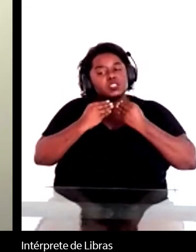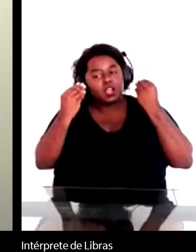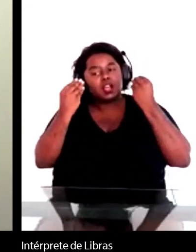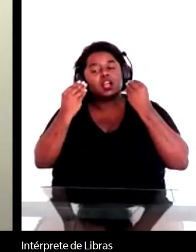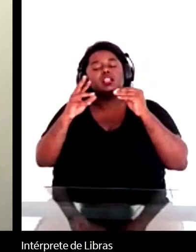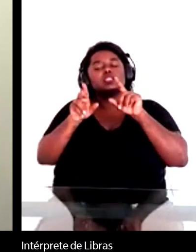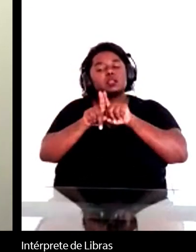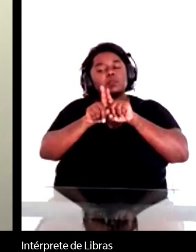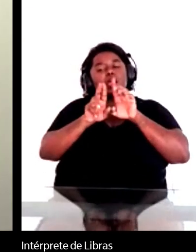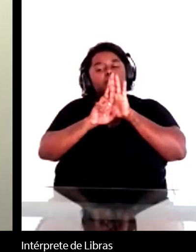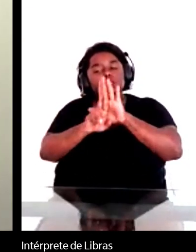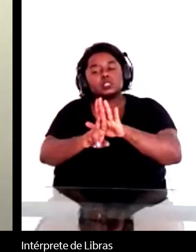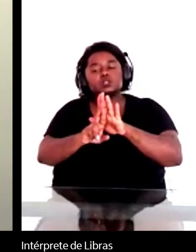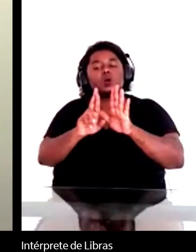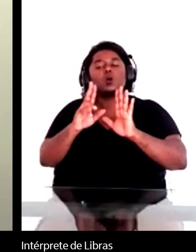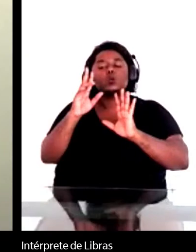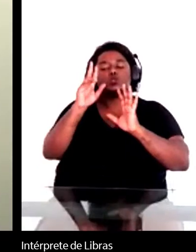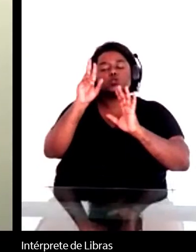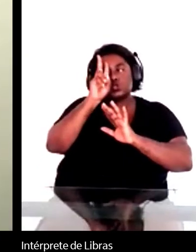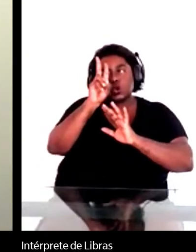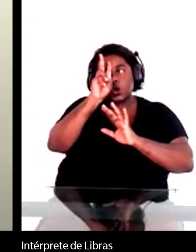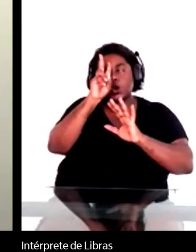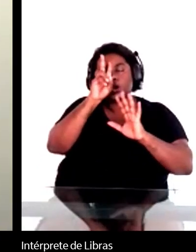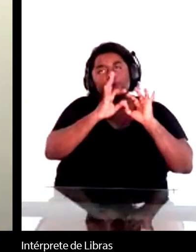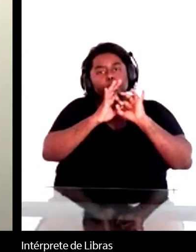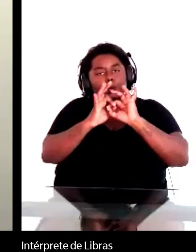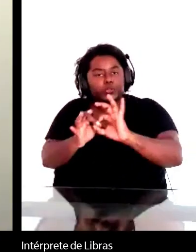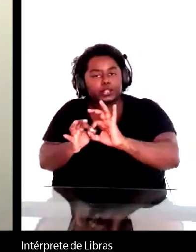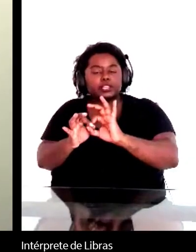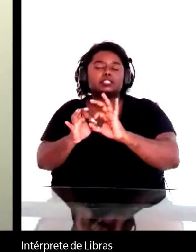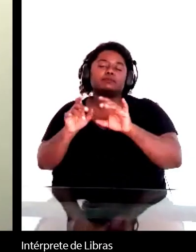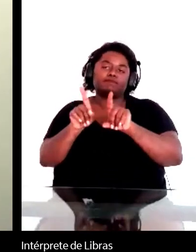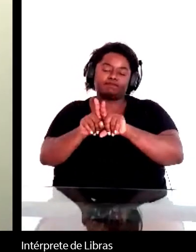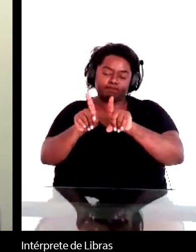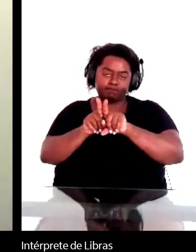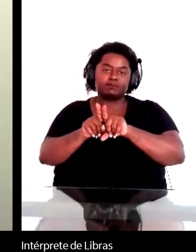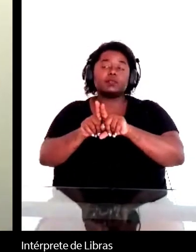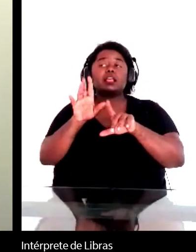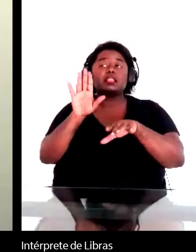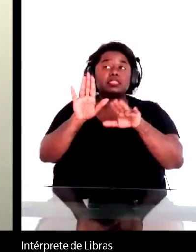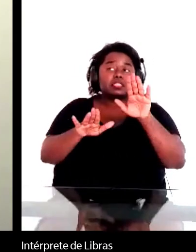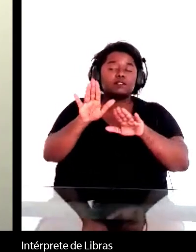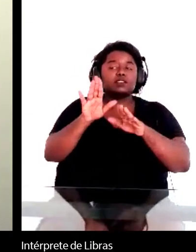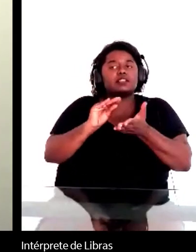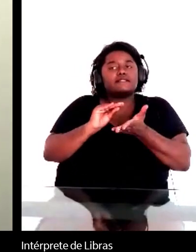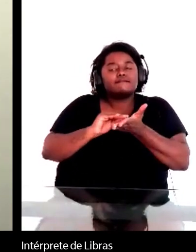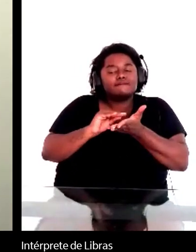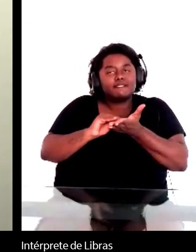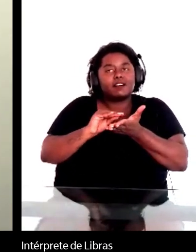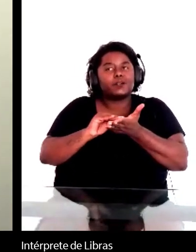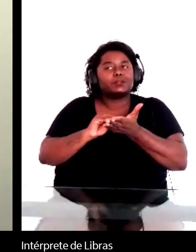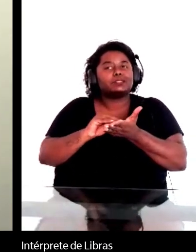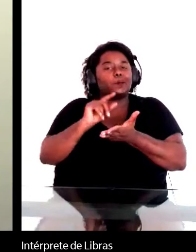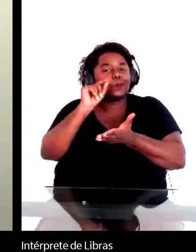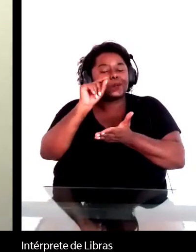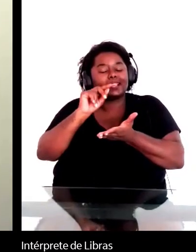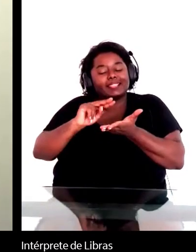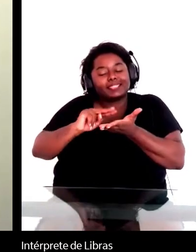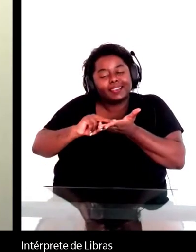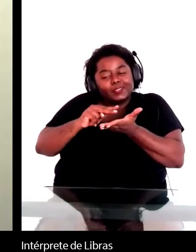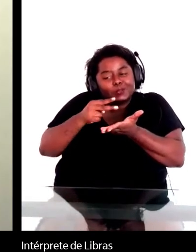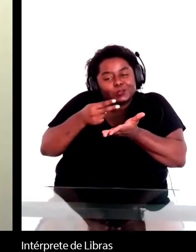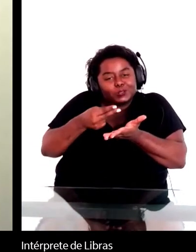histórico também, eu acho que falta talvez, são essas traduções mais